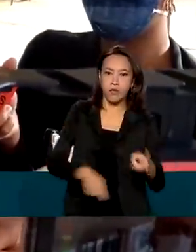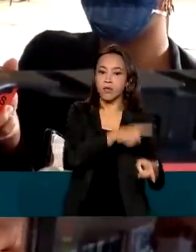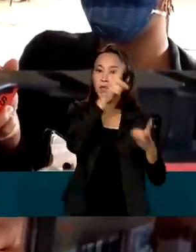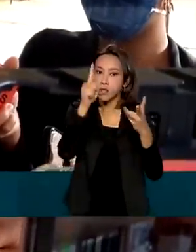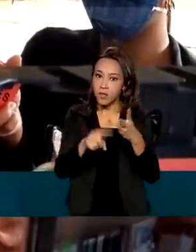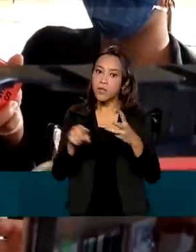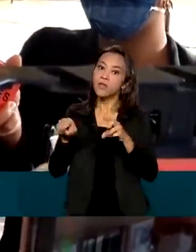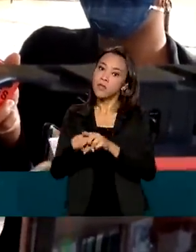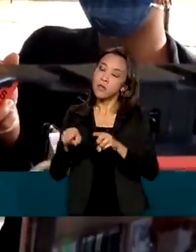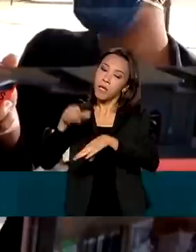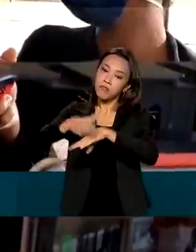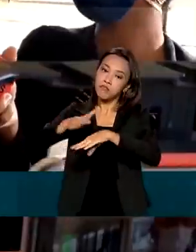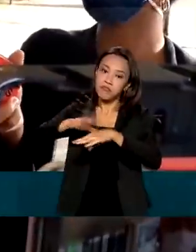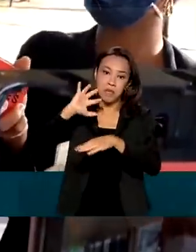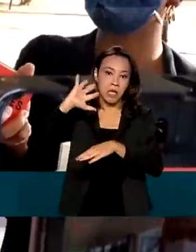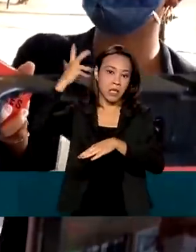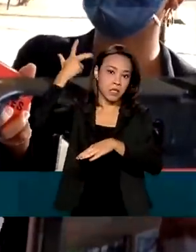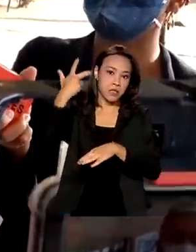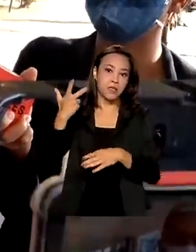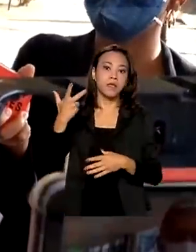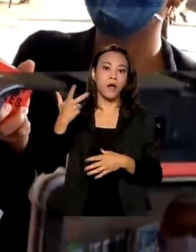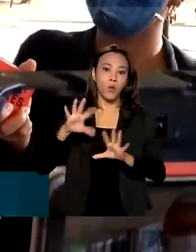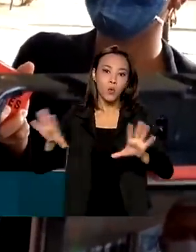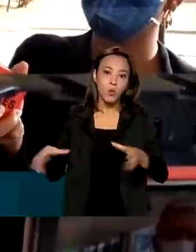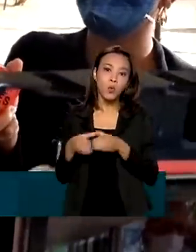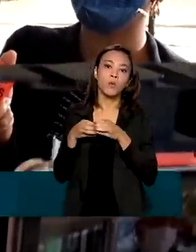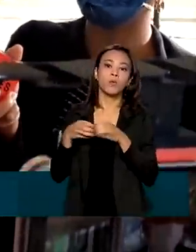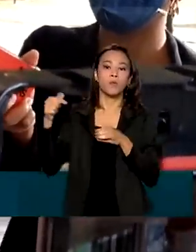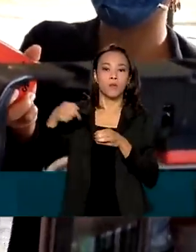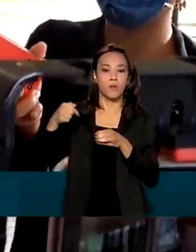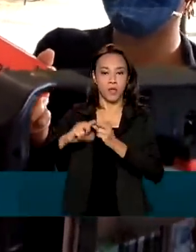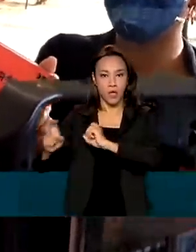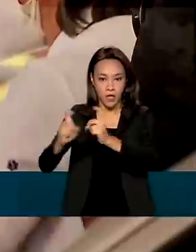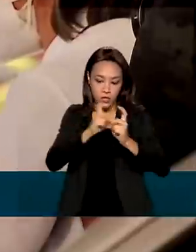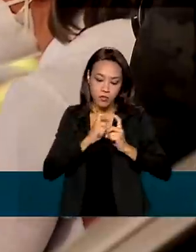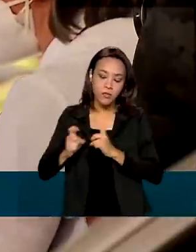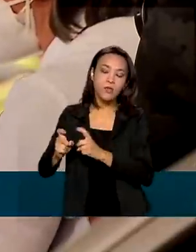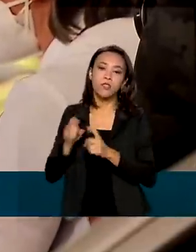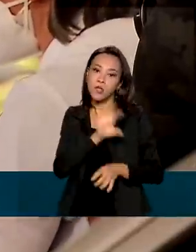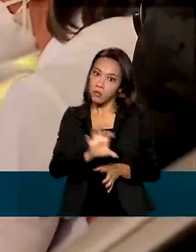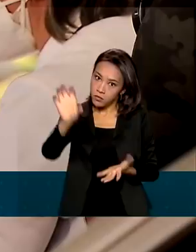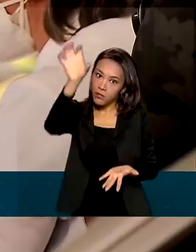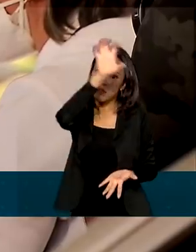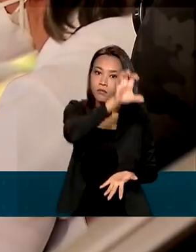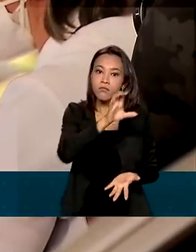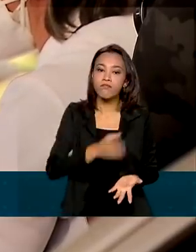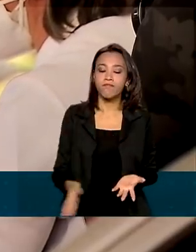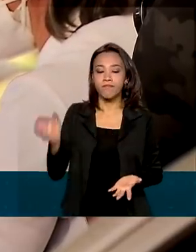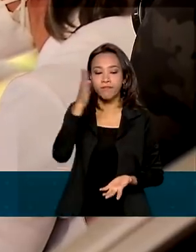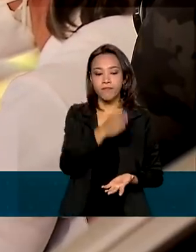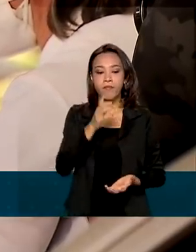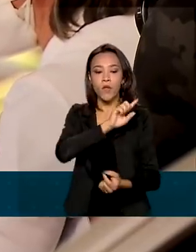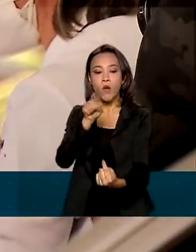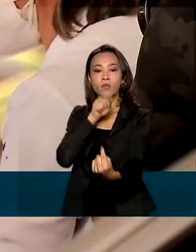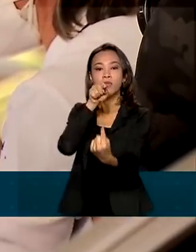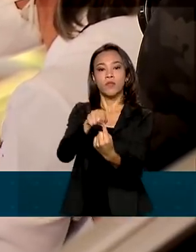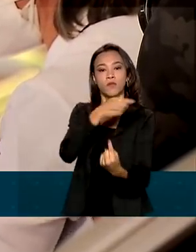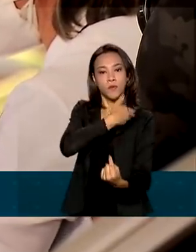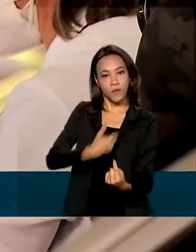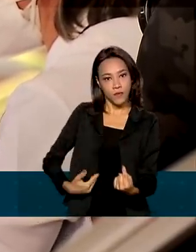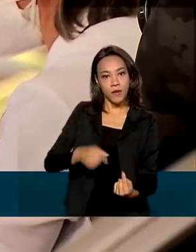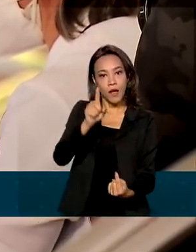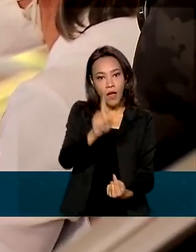a soberania da decisão do comitê gestor tripartite. O objetivo do governo continua sendo a